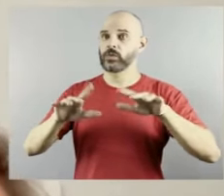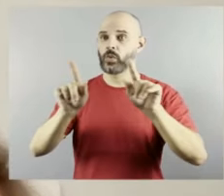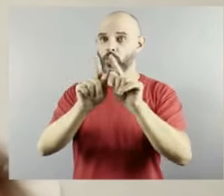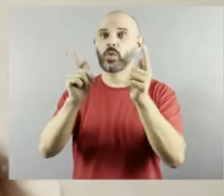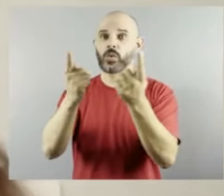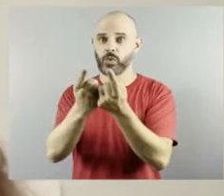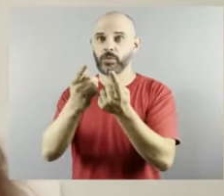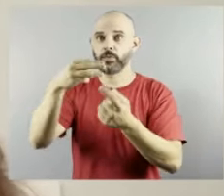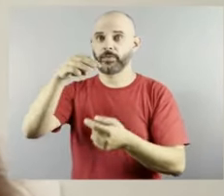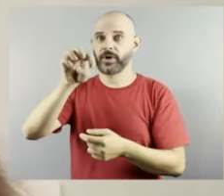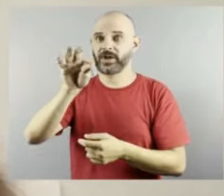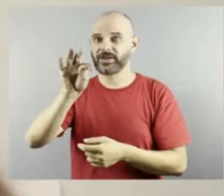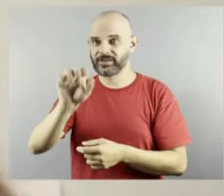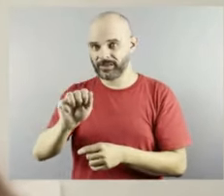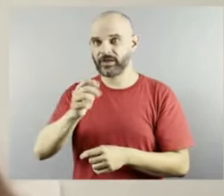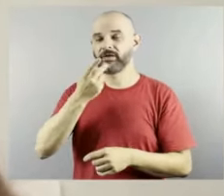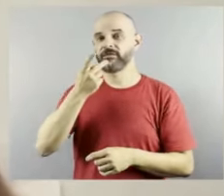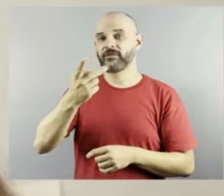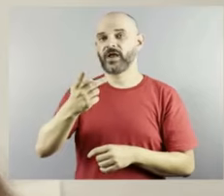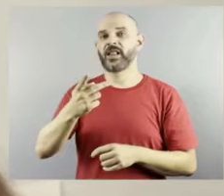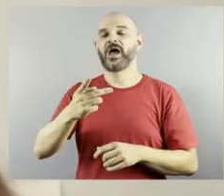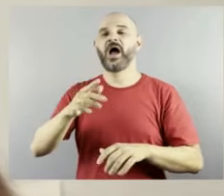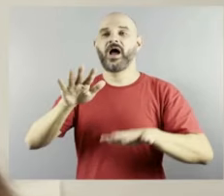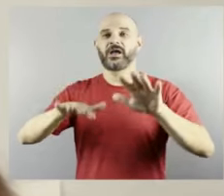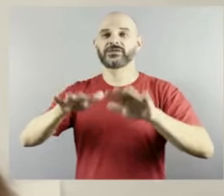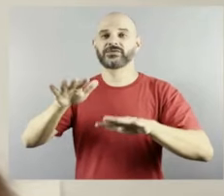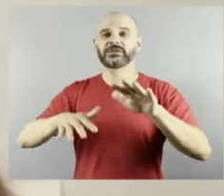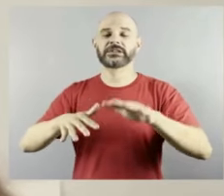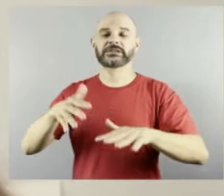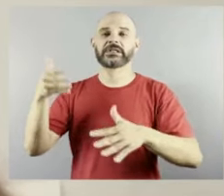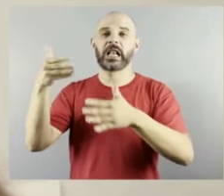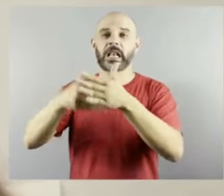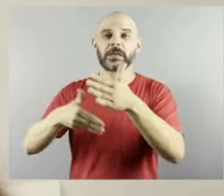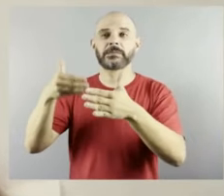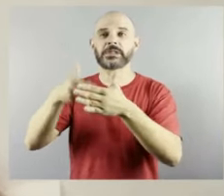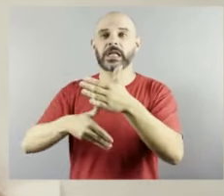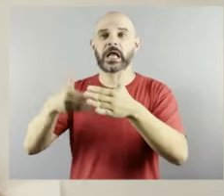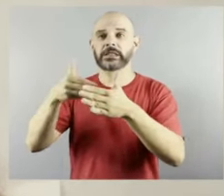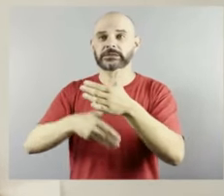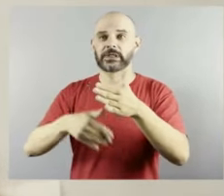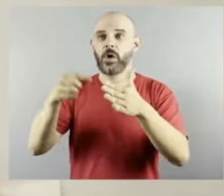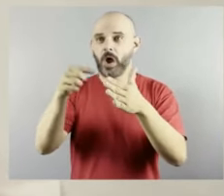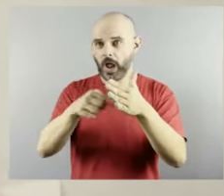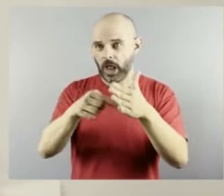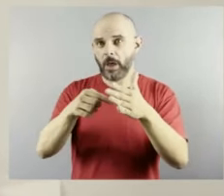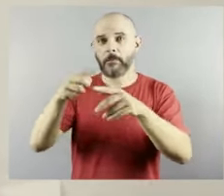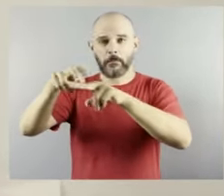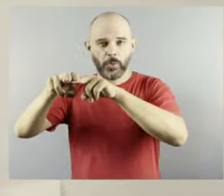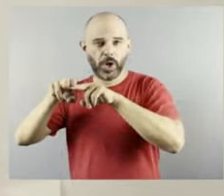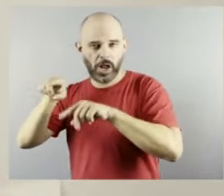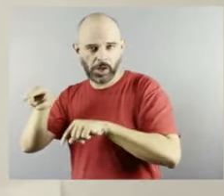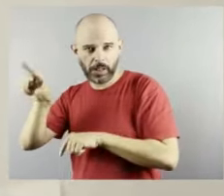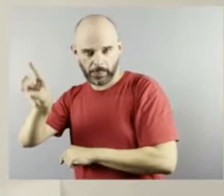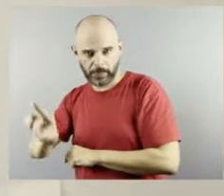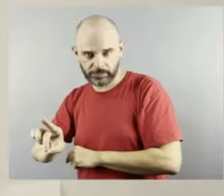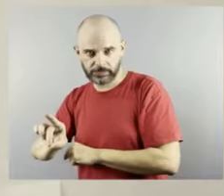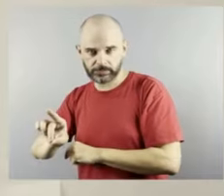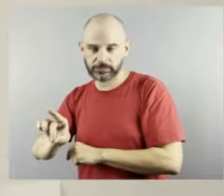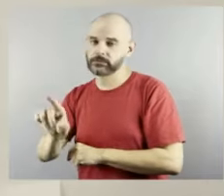limitações elas não têm a ver com a deficiência da pessoa elas têm a ver com as barreiras